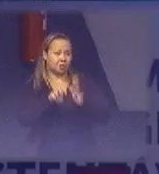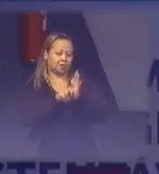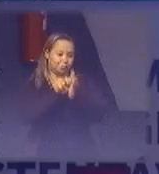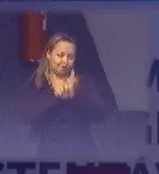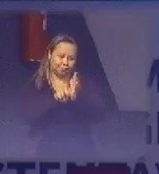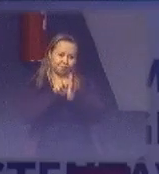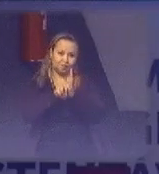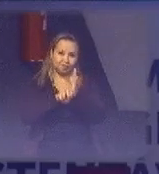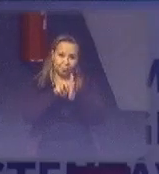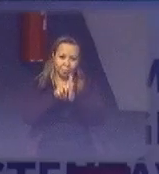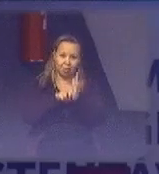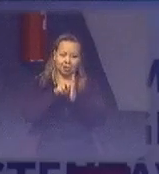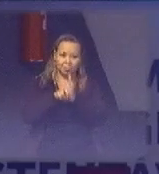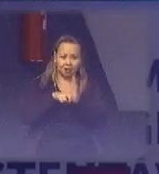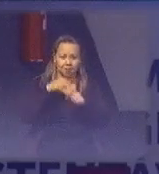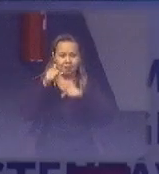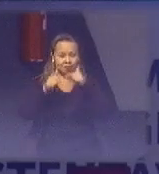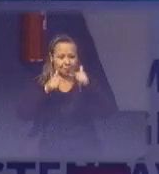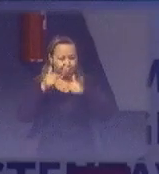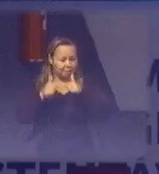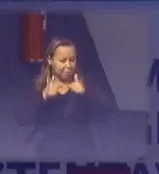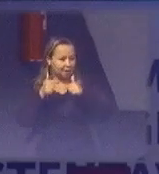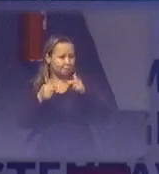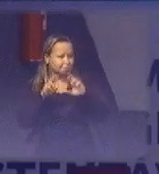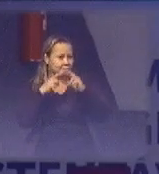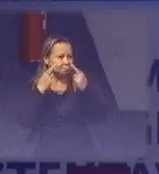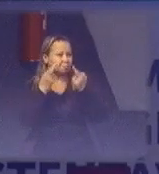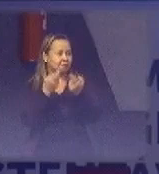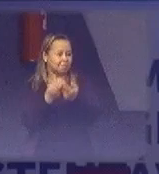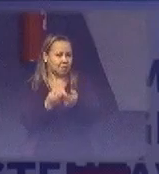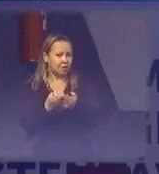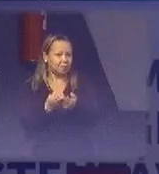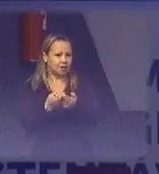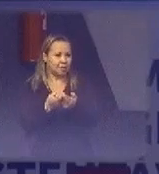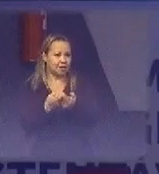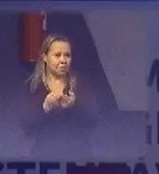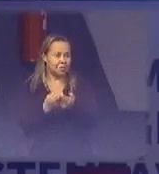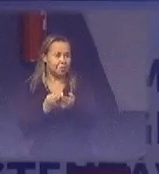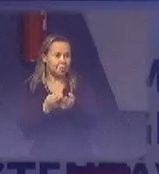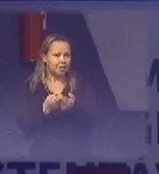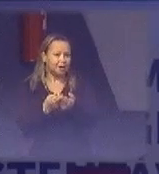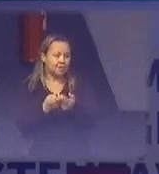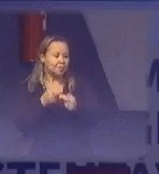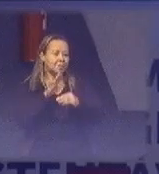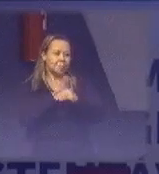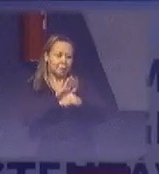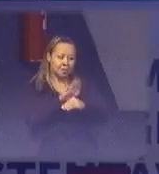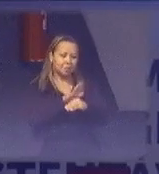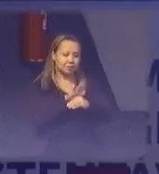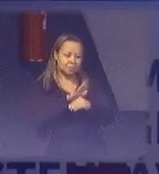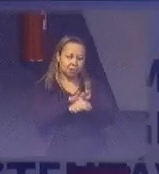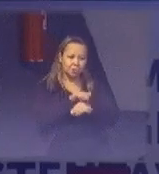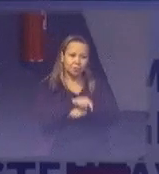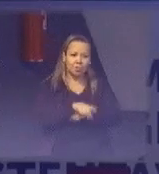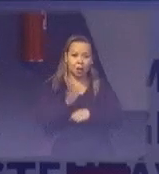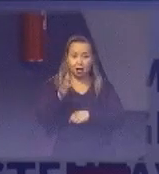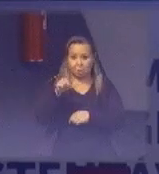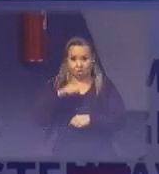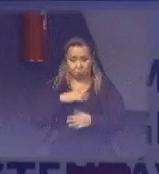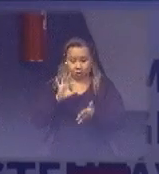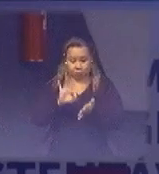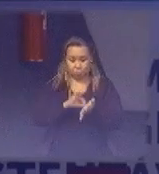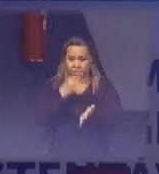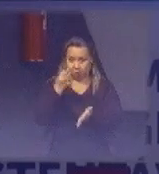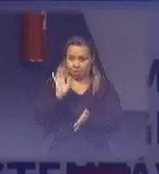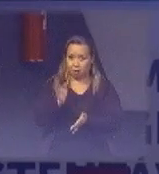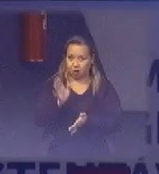no sentido de reunir as condições, ela já tinha sido feita o cadastro dela